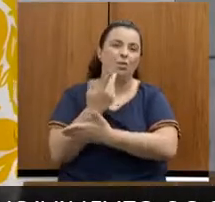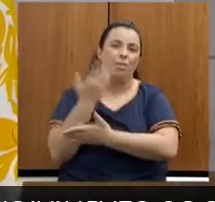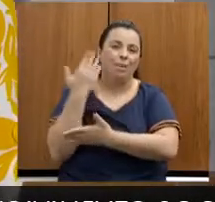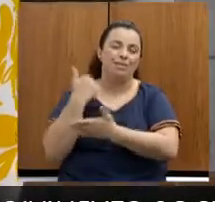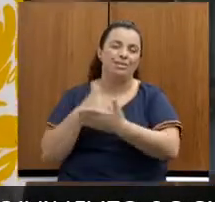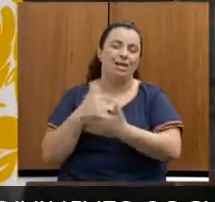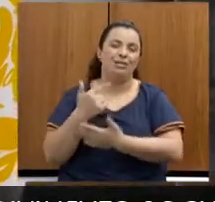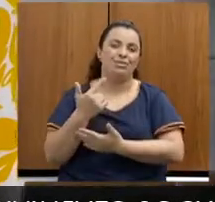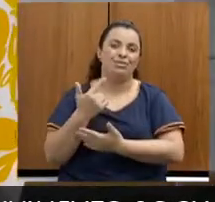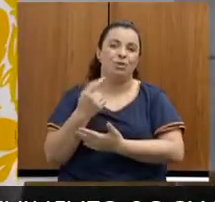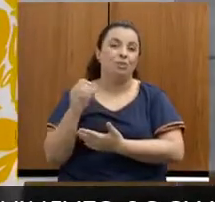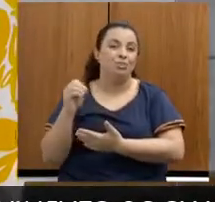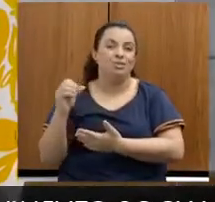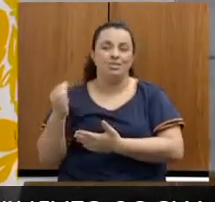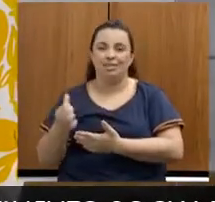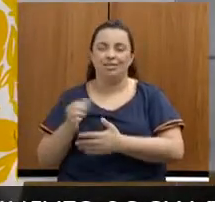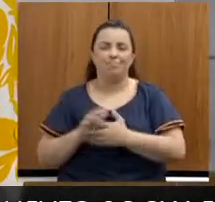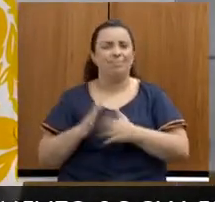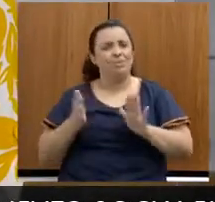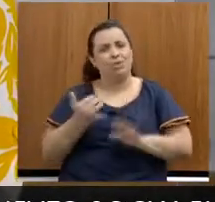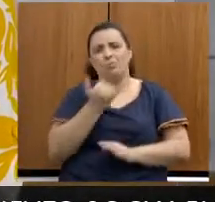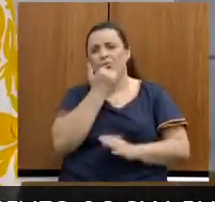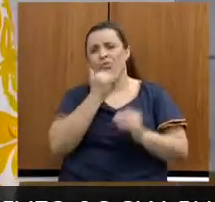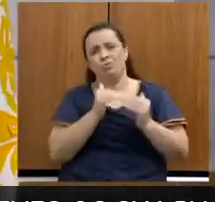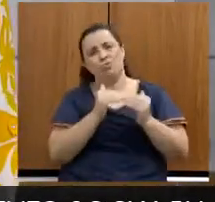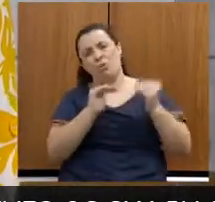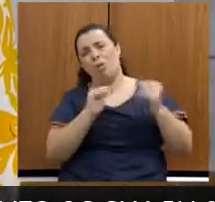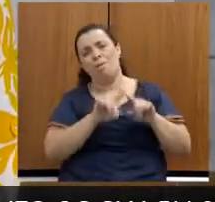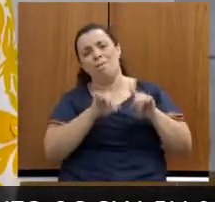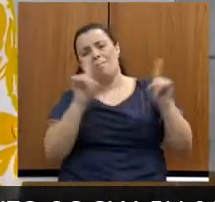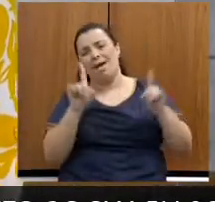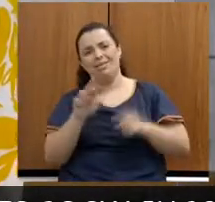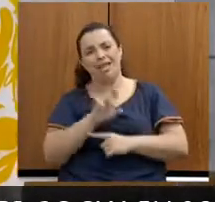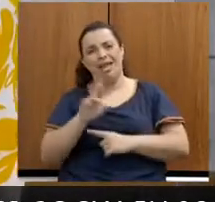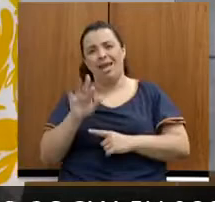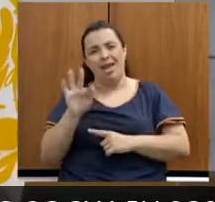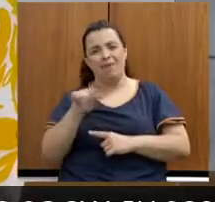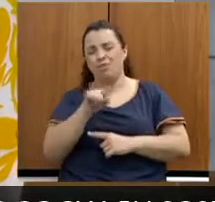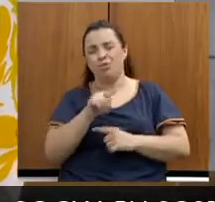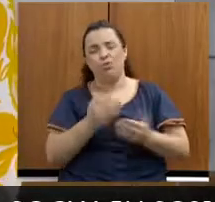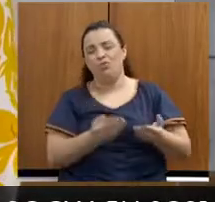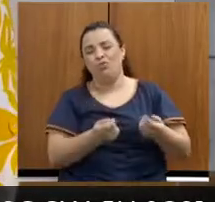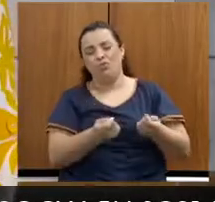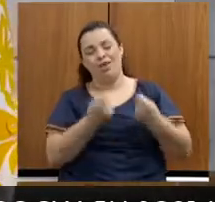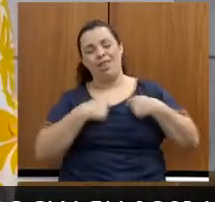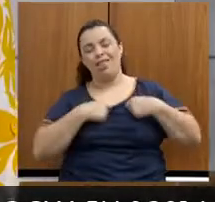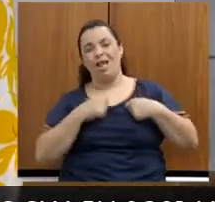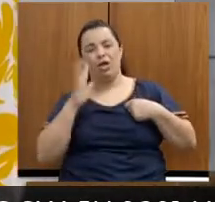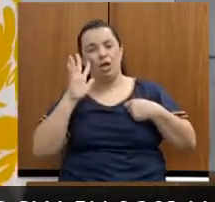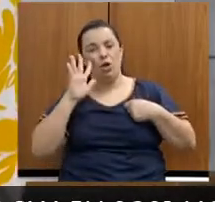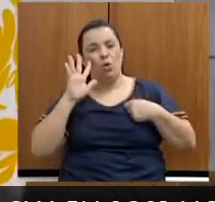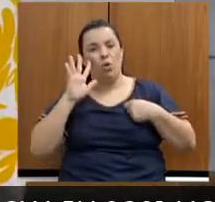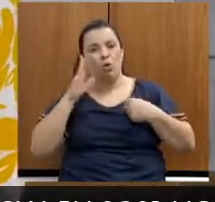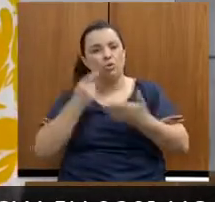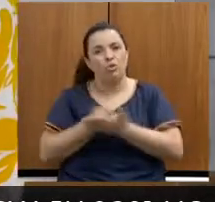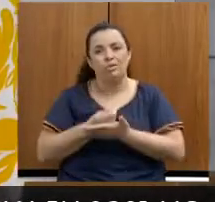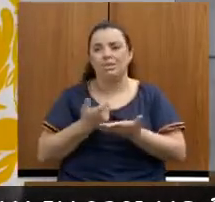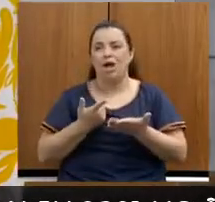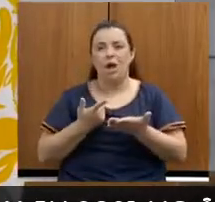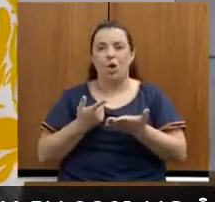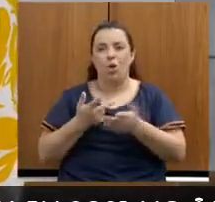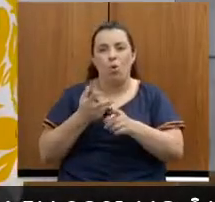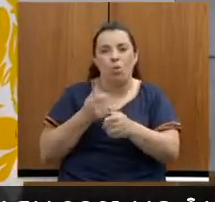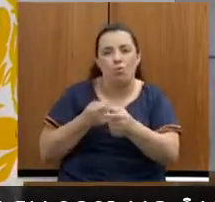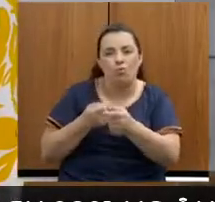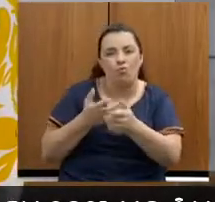senhora, não é o regime de recuperação fiscal que vai nos apontar um caminho nem de desenvolvimento, nem de enfrentamento às desigualdades. Ele